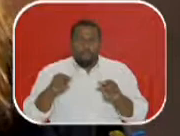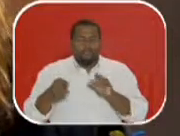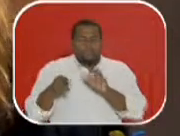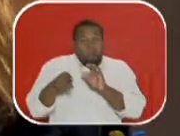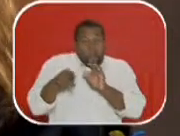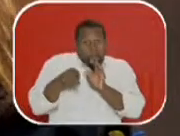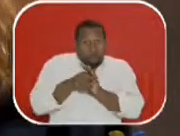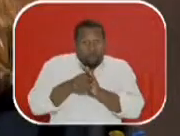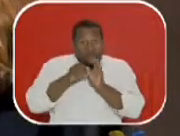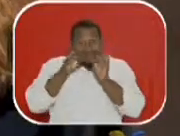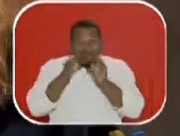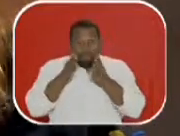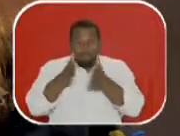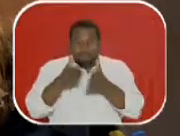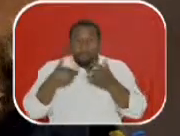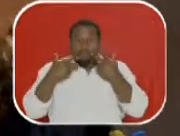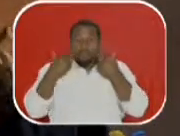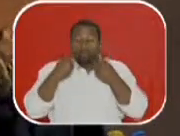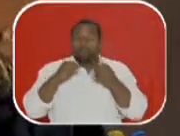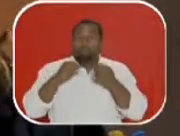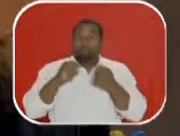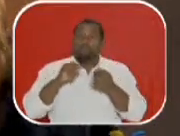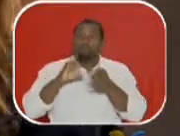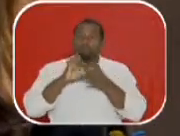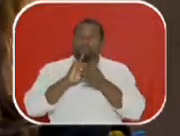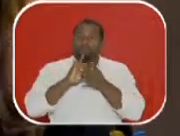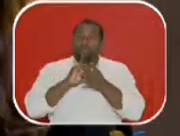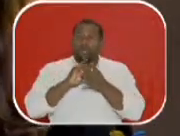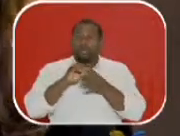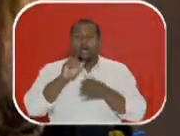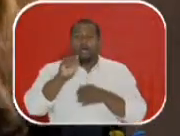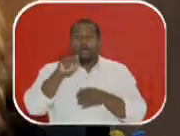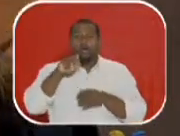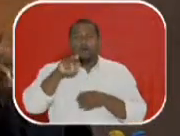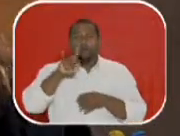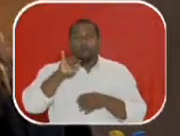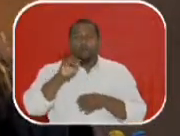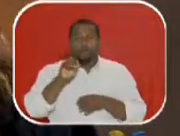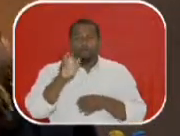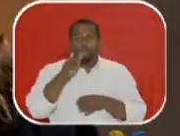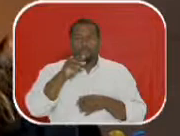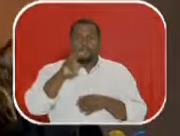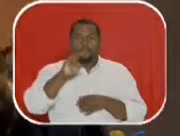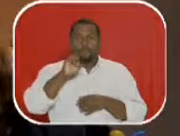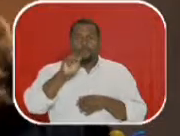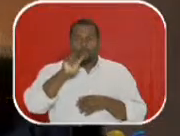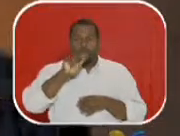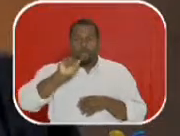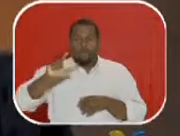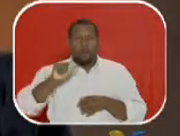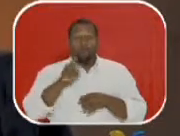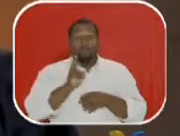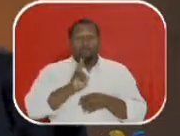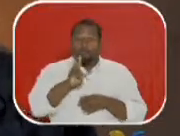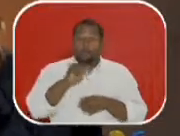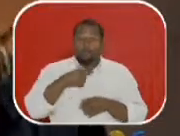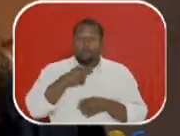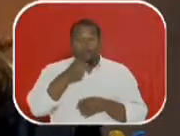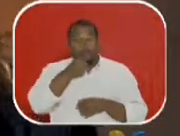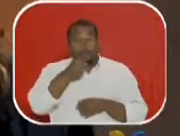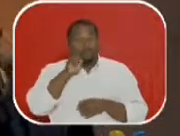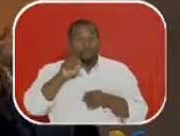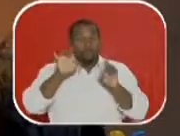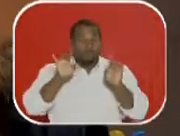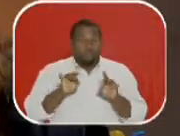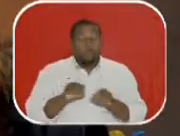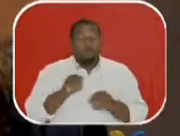sublinhados, dentro de um projeto de audiovisual. Esse episódio, ele sempre vem acompanhado de uma reportagem especial e a